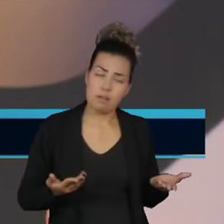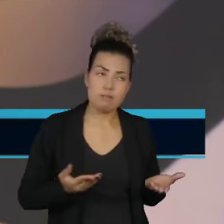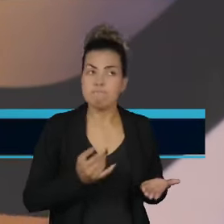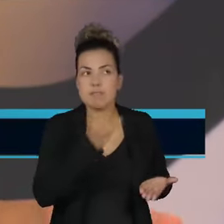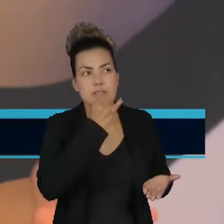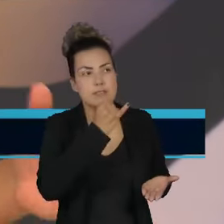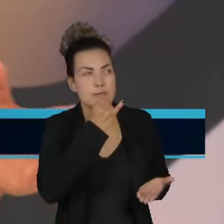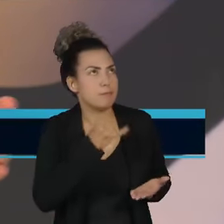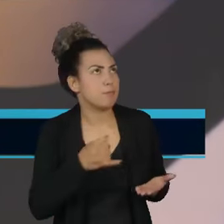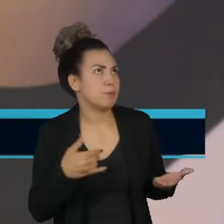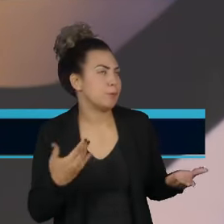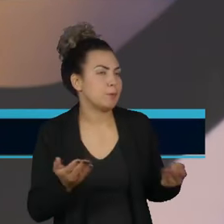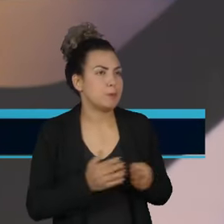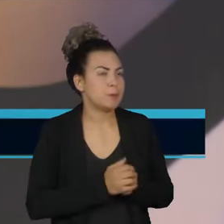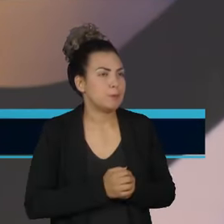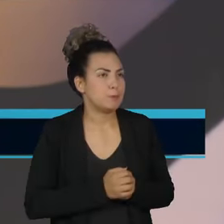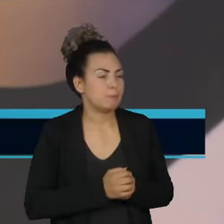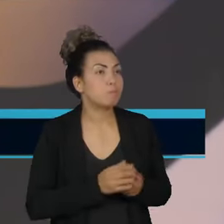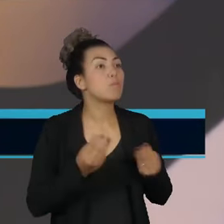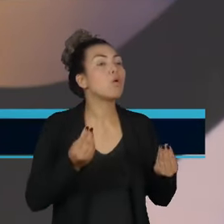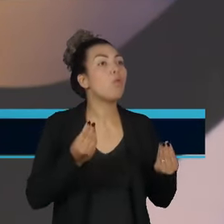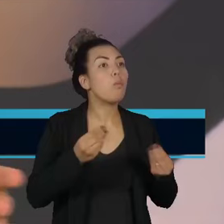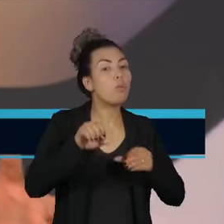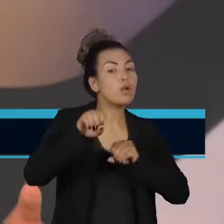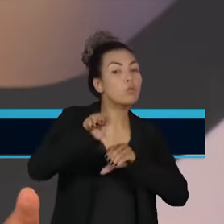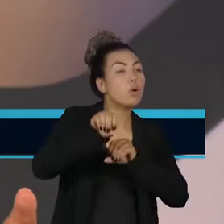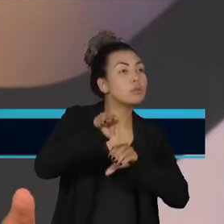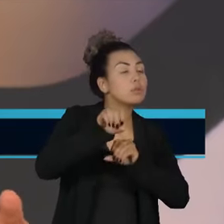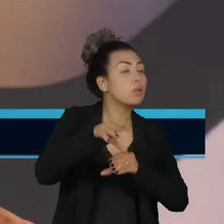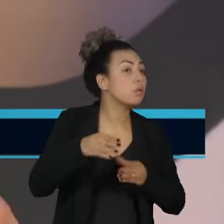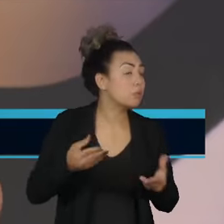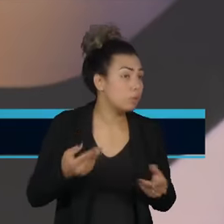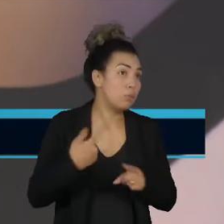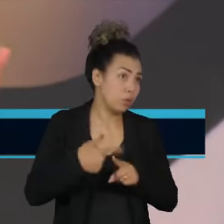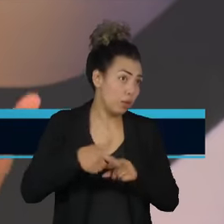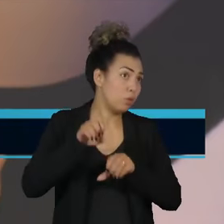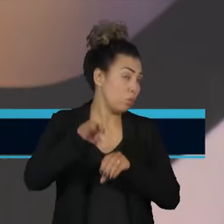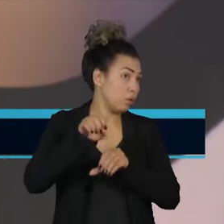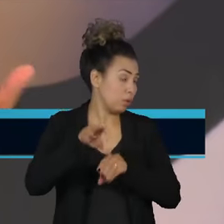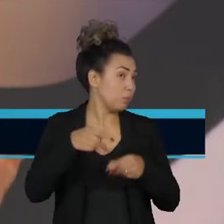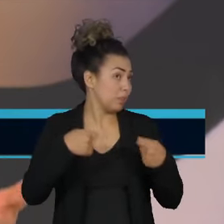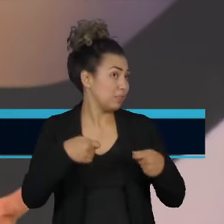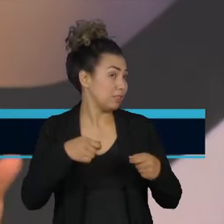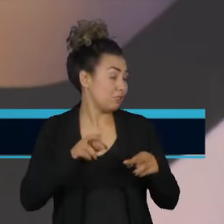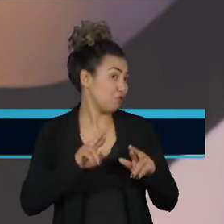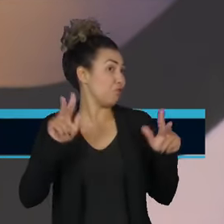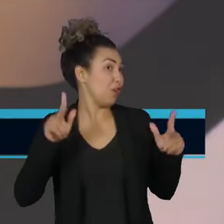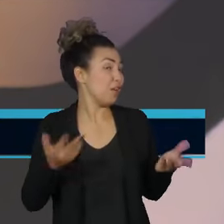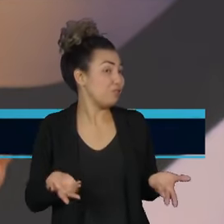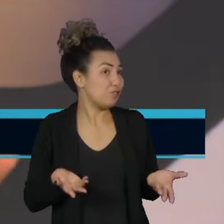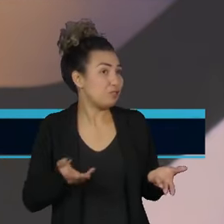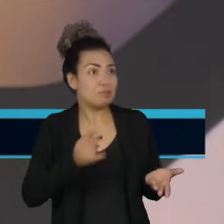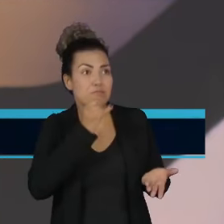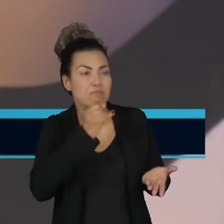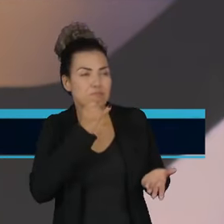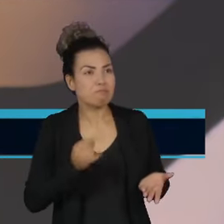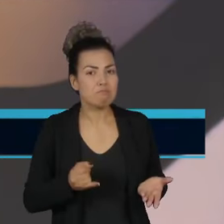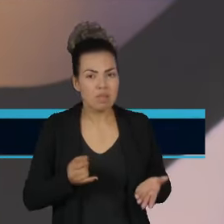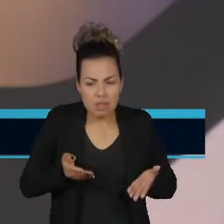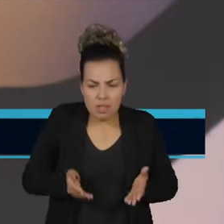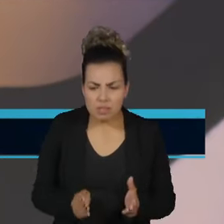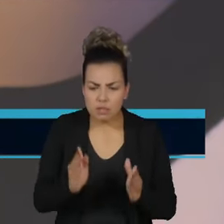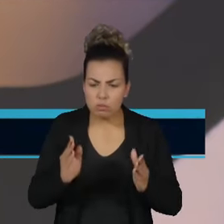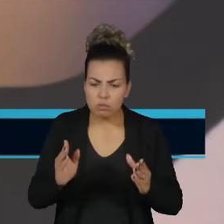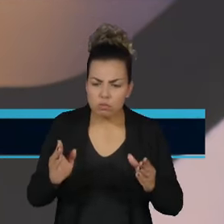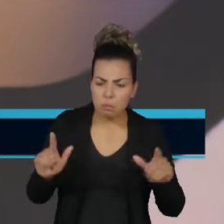questão do sistema de educacional, porque ele se altera, você tem menos pessoas nascendo, você